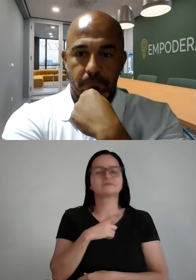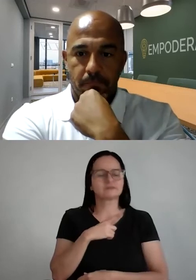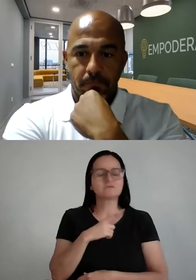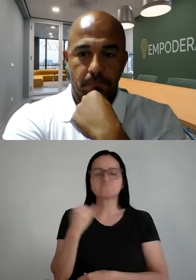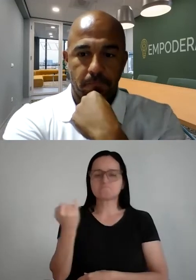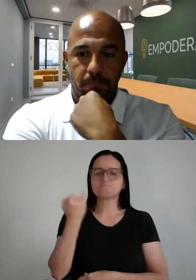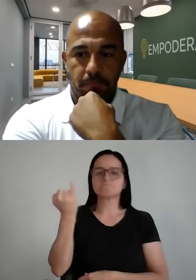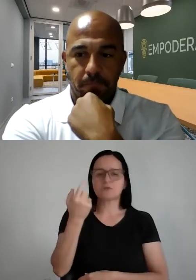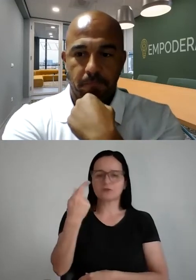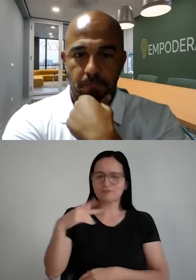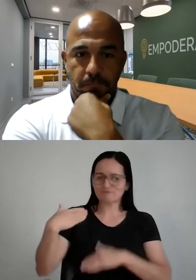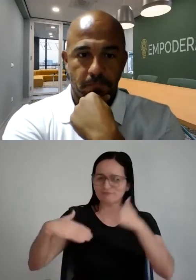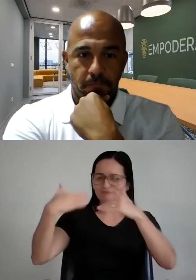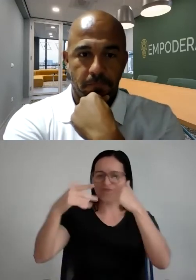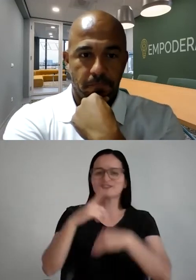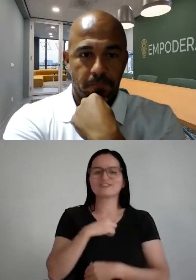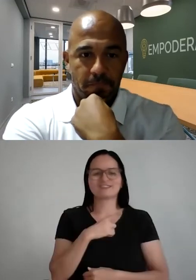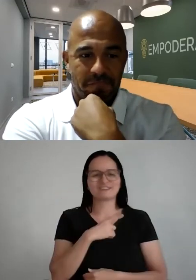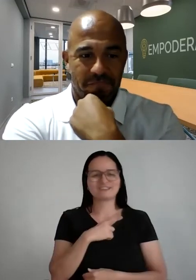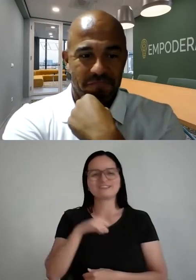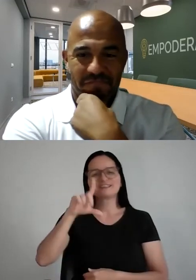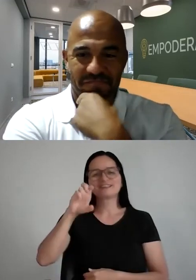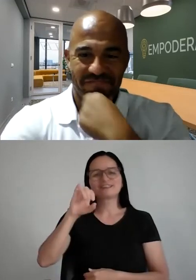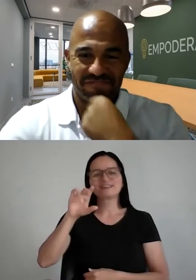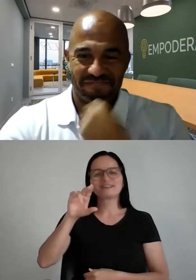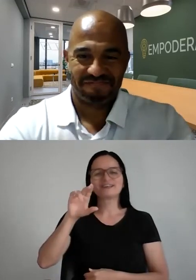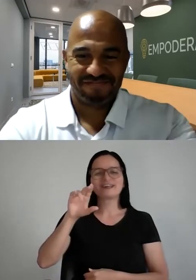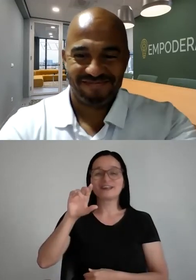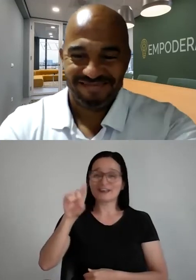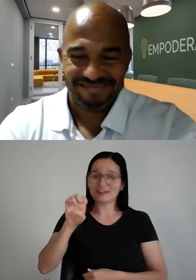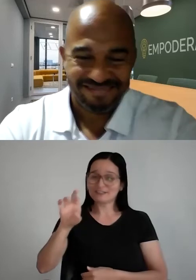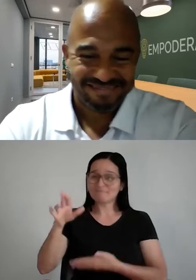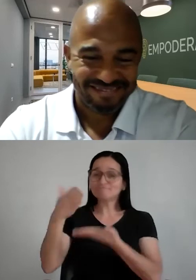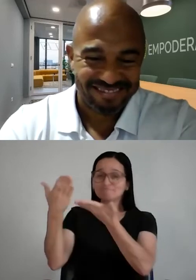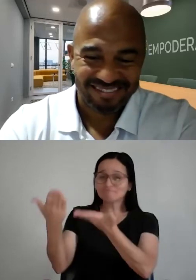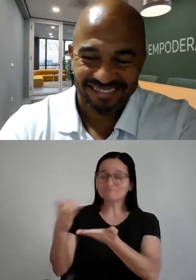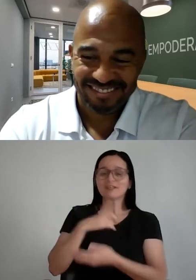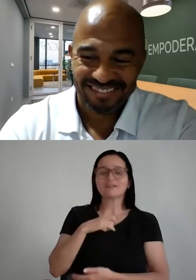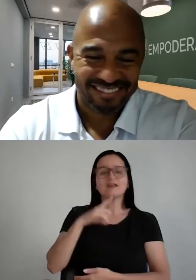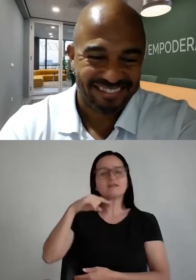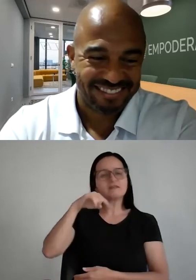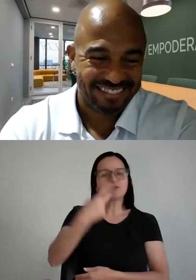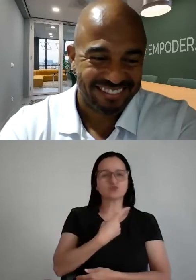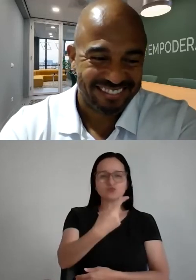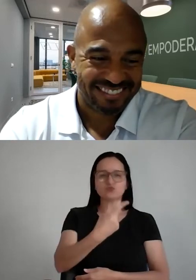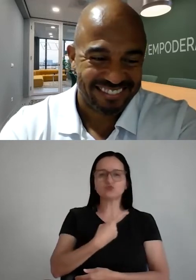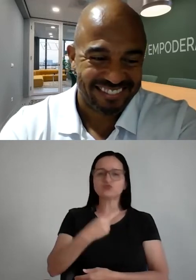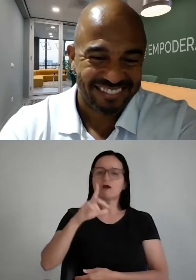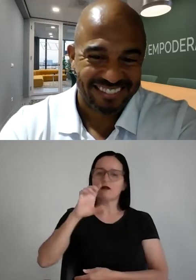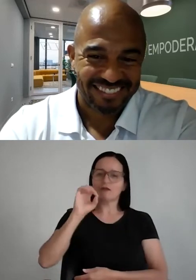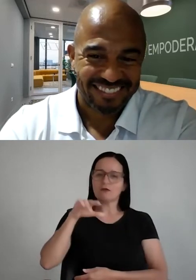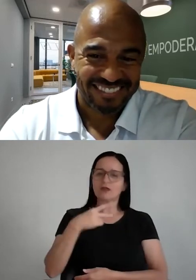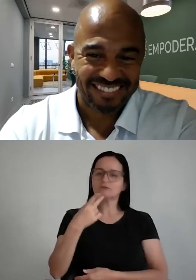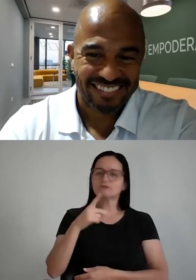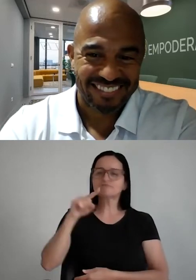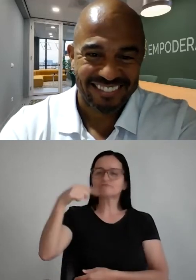sua carreira, ok? Bom, Leizeira é com você. Depois, no final, eu e o Leonardo, a gente volta. E, galera, usa o